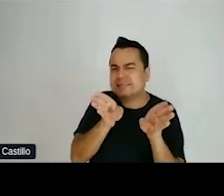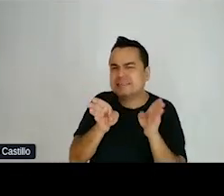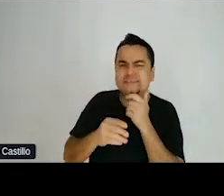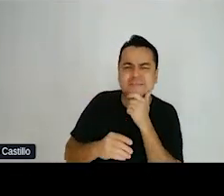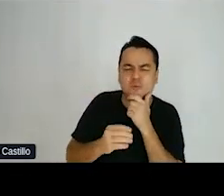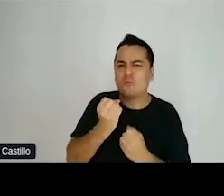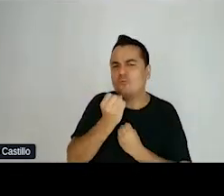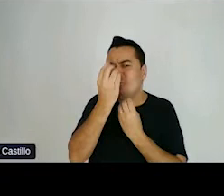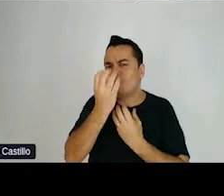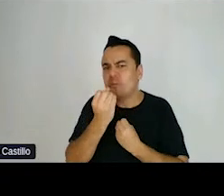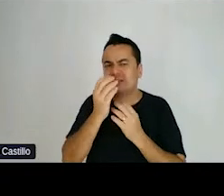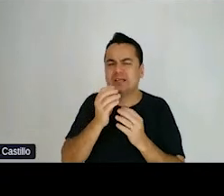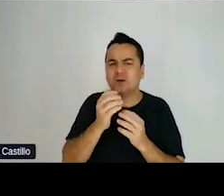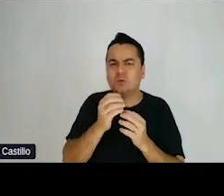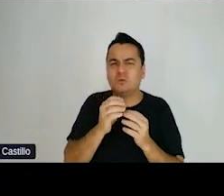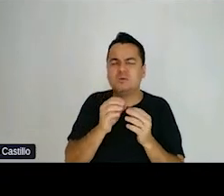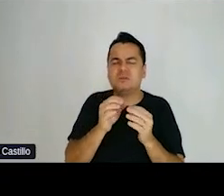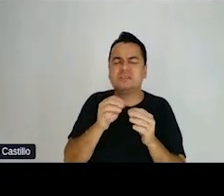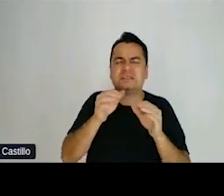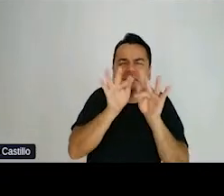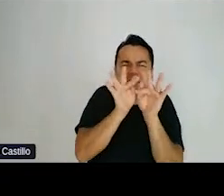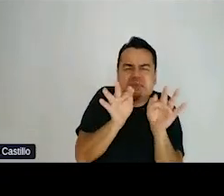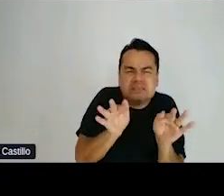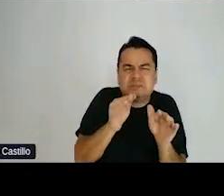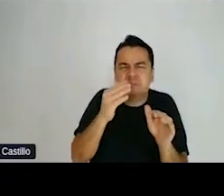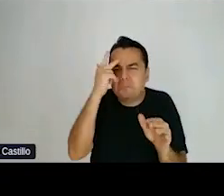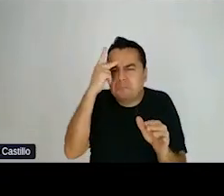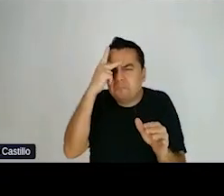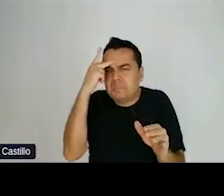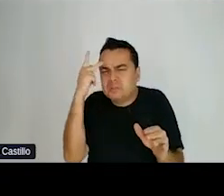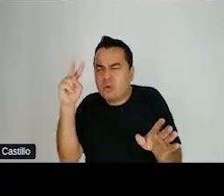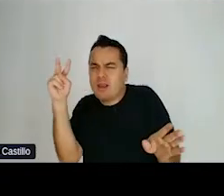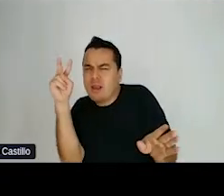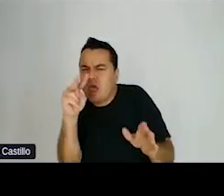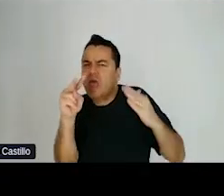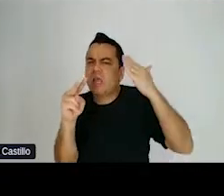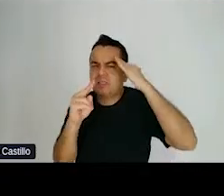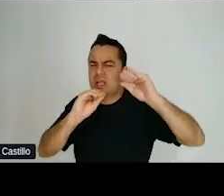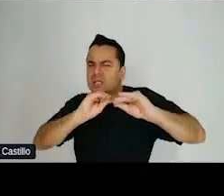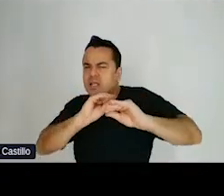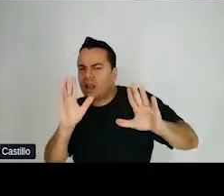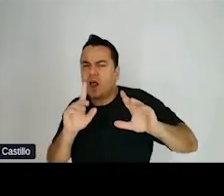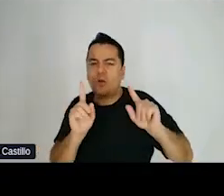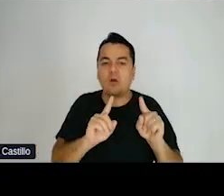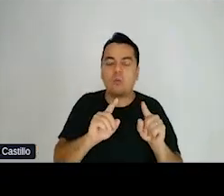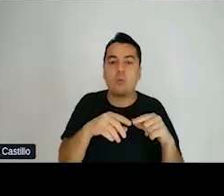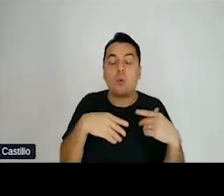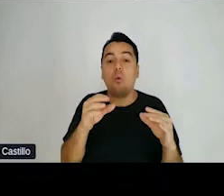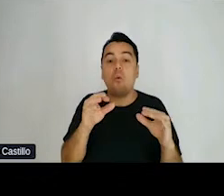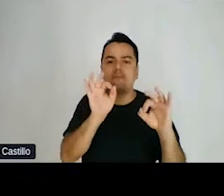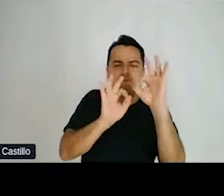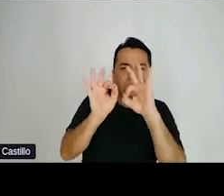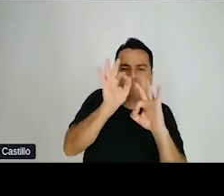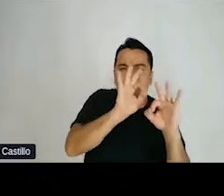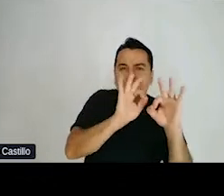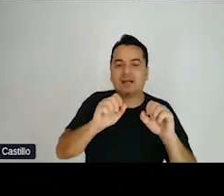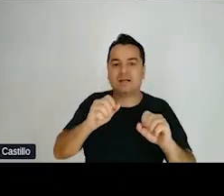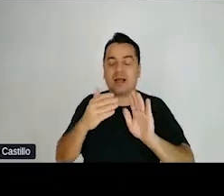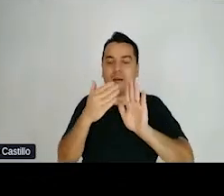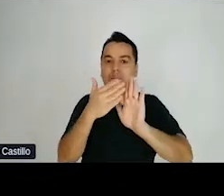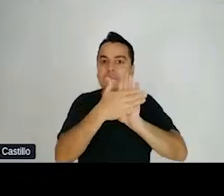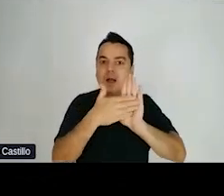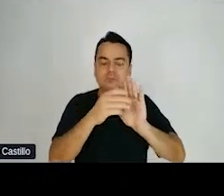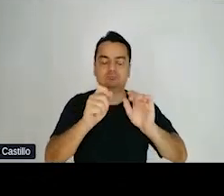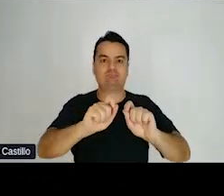Ou seja, é a pessoa que, dentro, ao desenhar uma interface digital, vai ter a pensão de como aquele